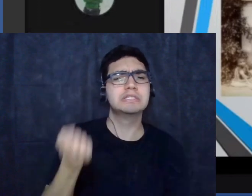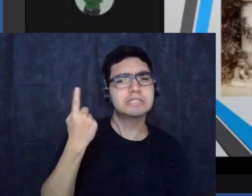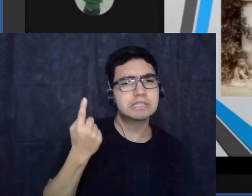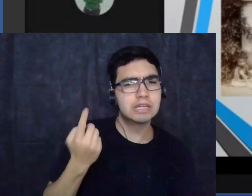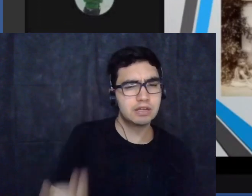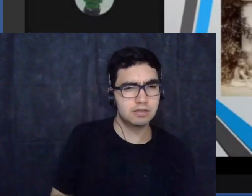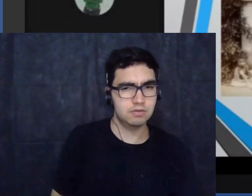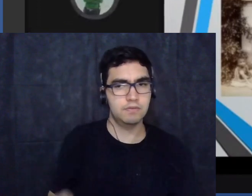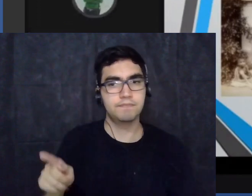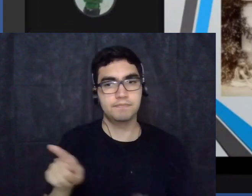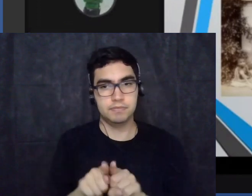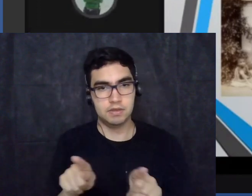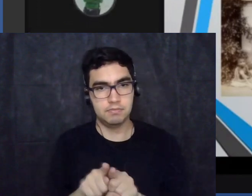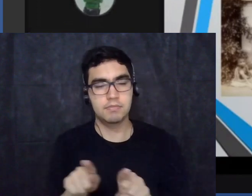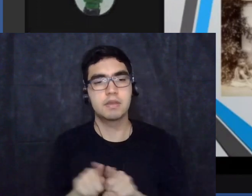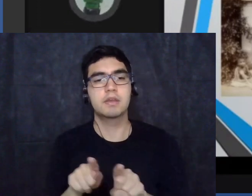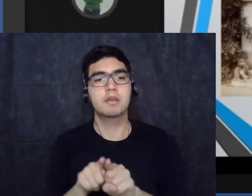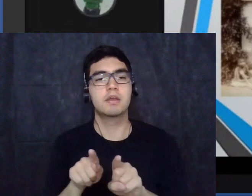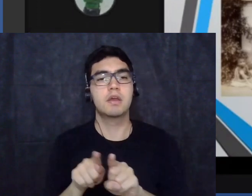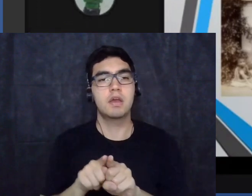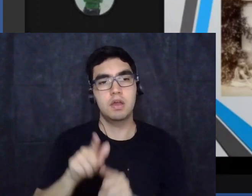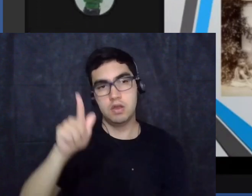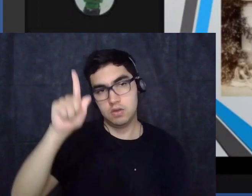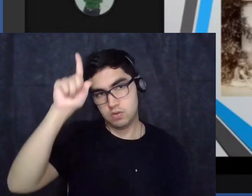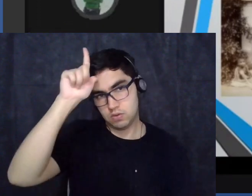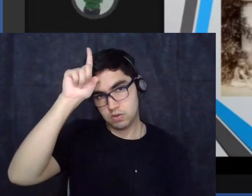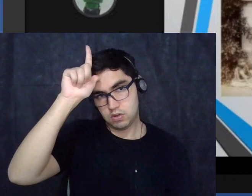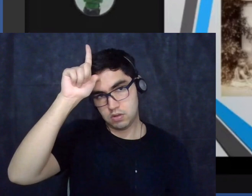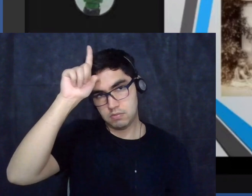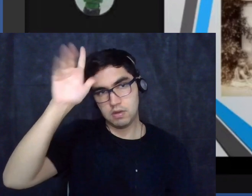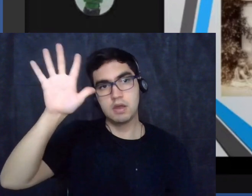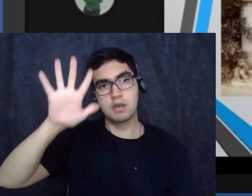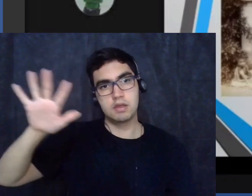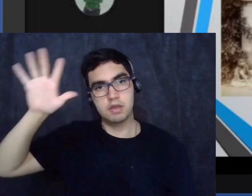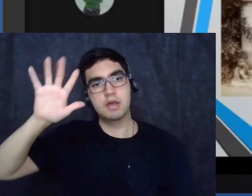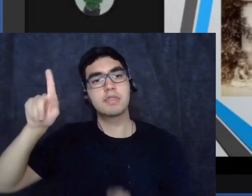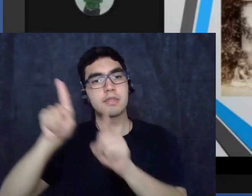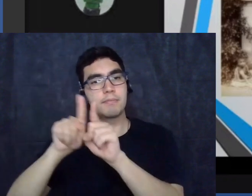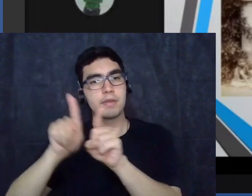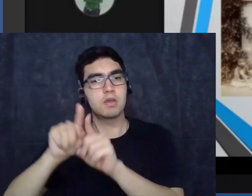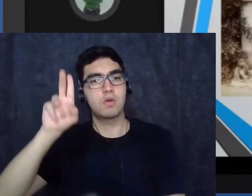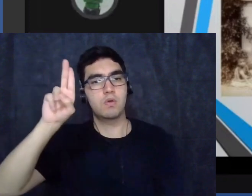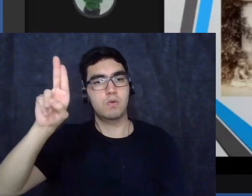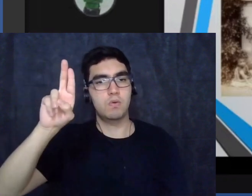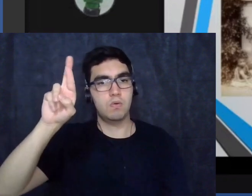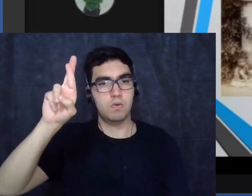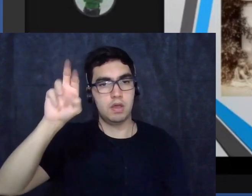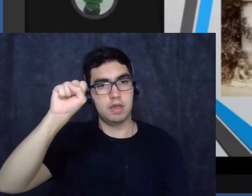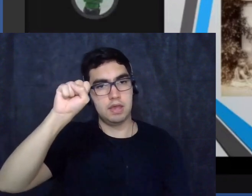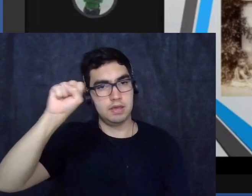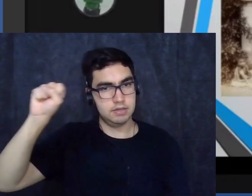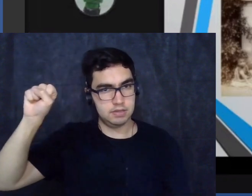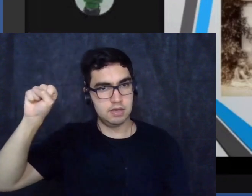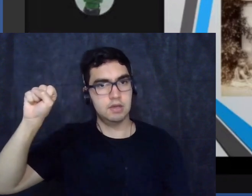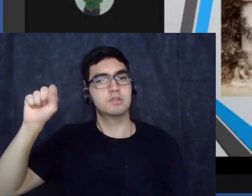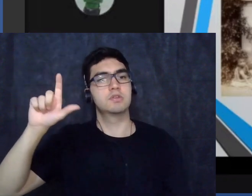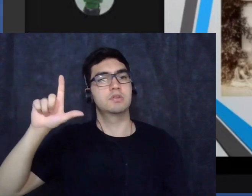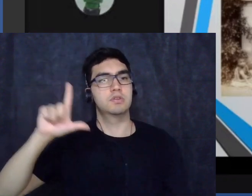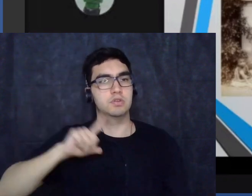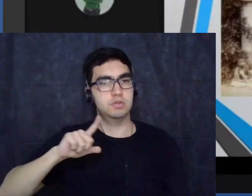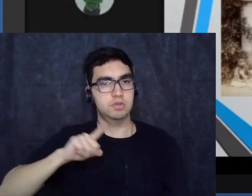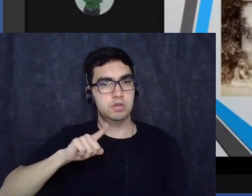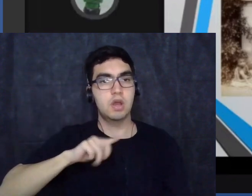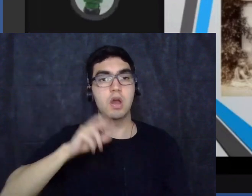com a construção dos gulags de campos de prisioneiros